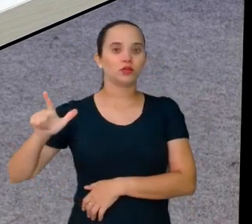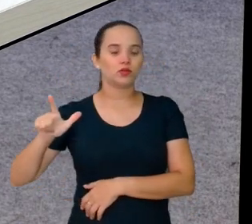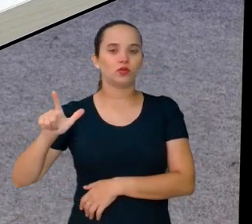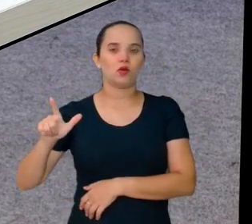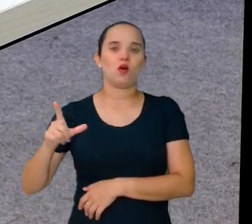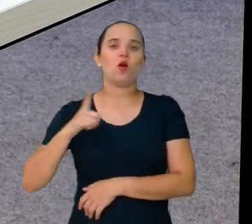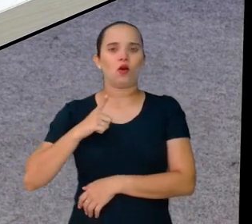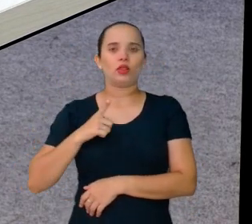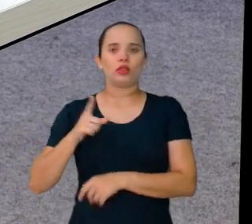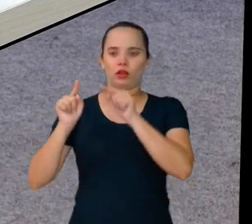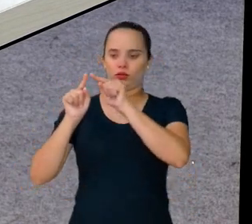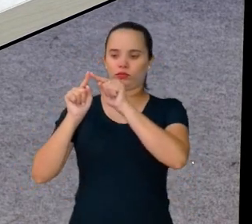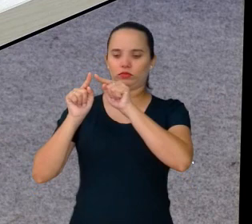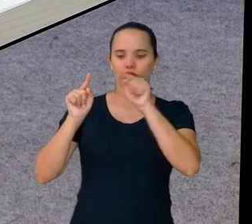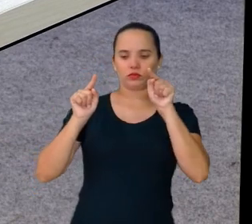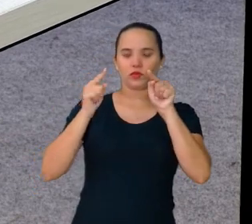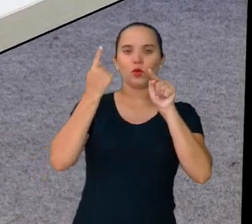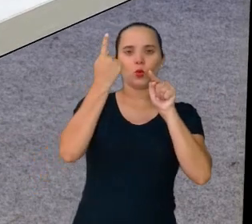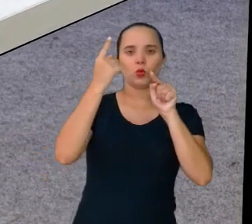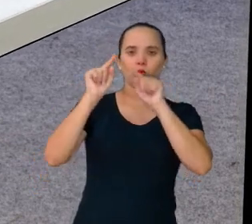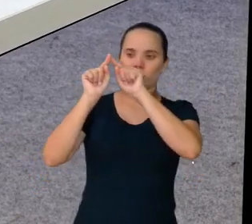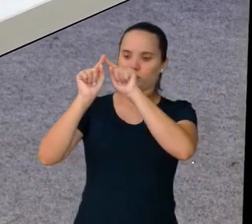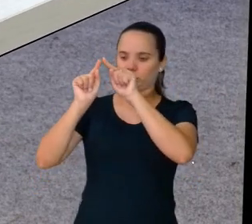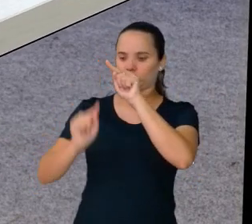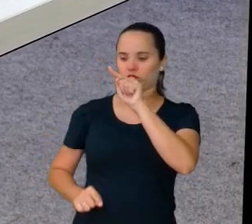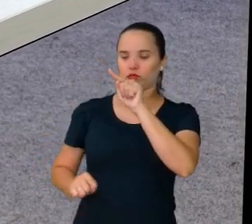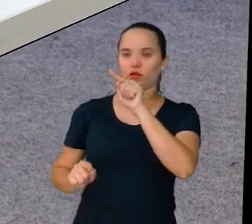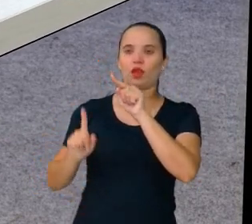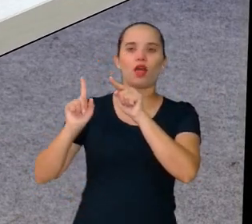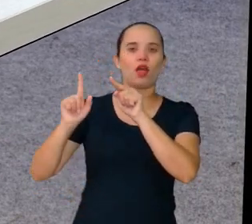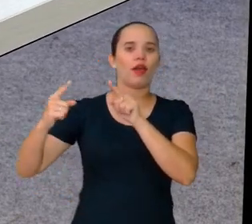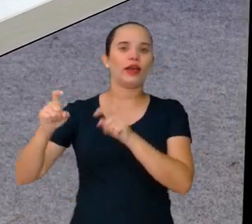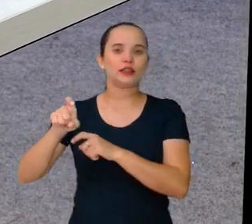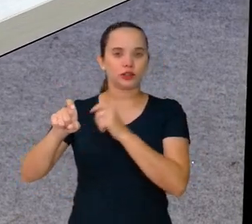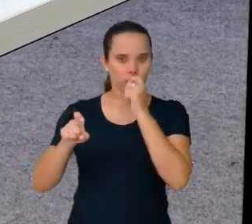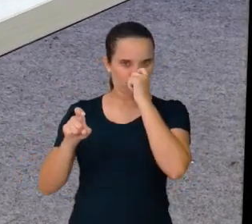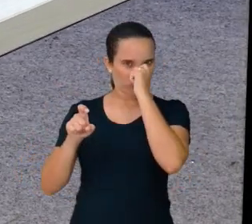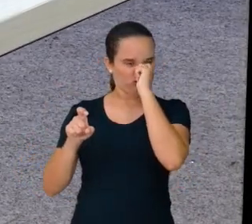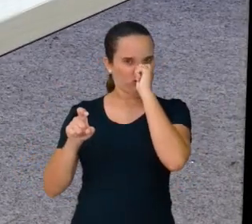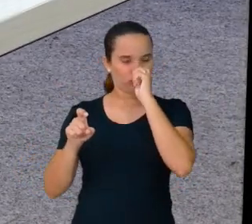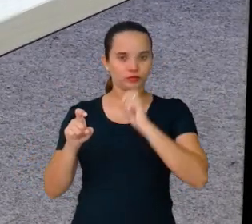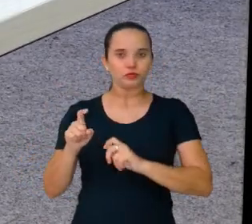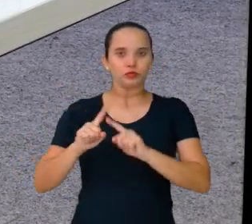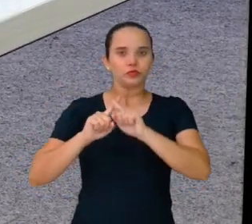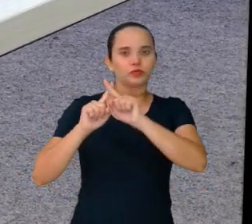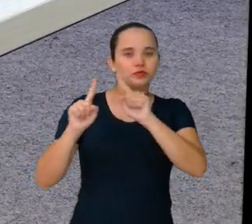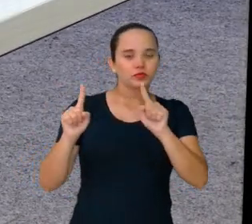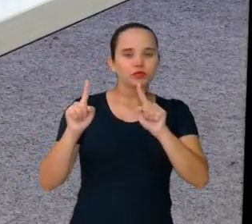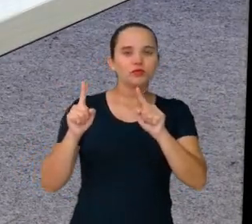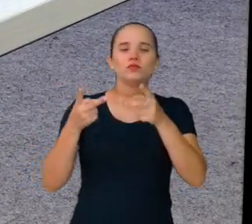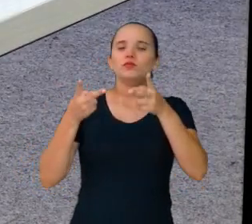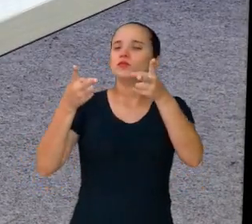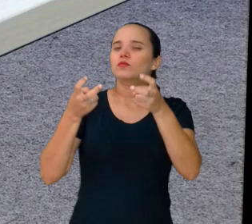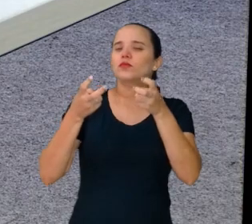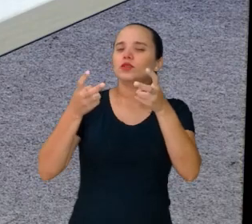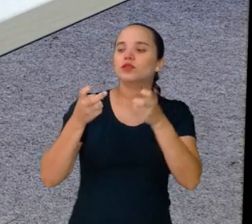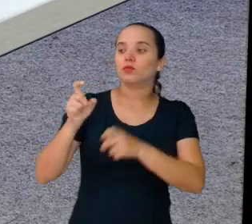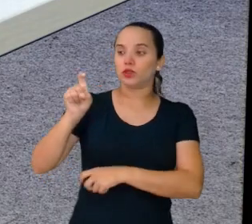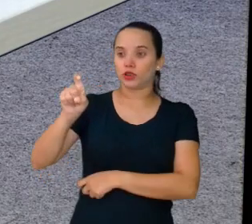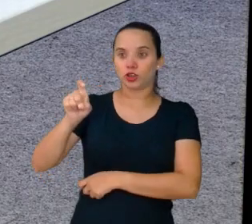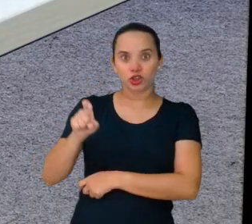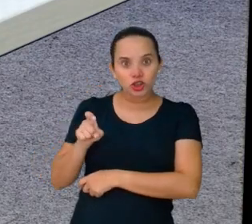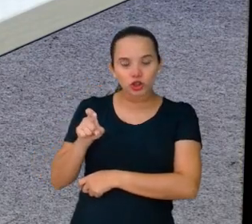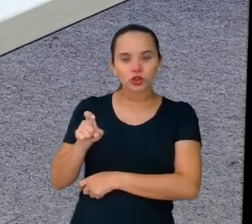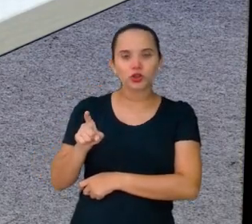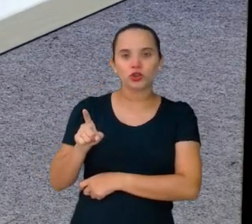outro eu não sei, eu vou chamar de X. E perceba que esse X, ele não é um número